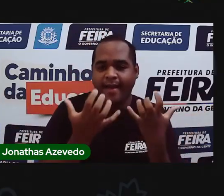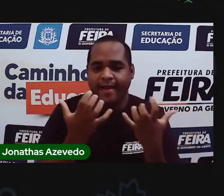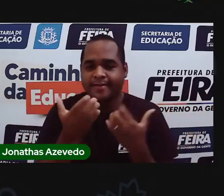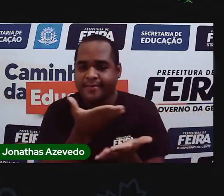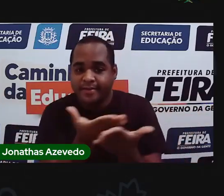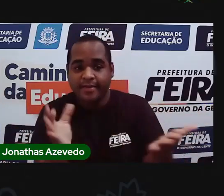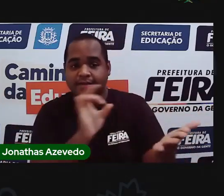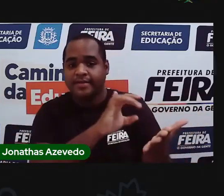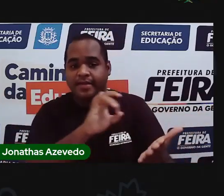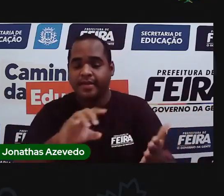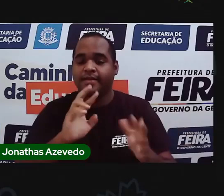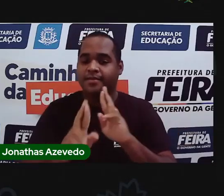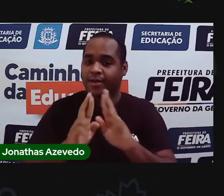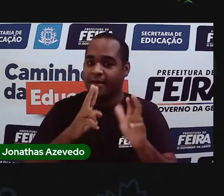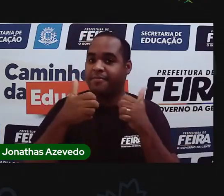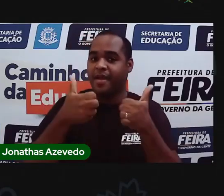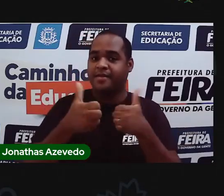isso.